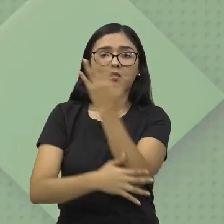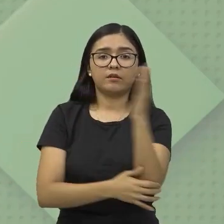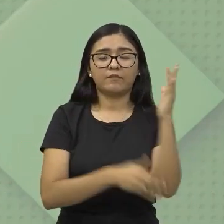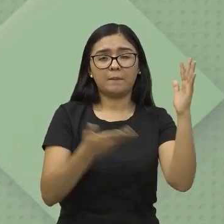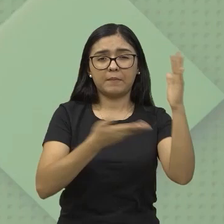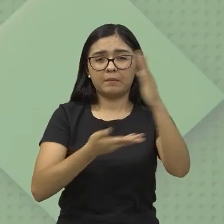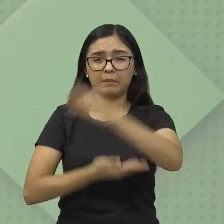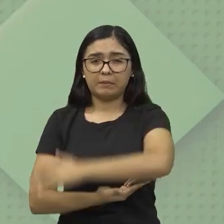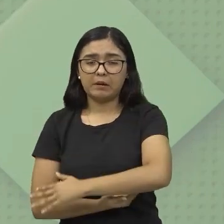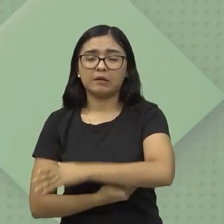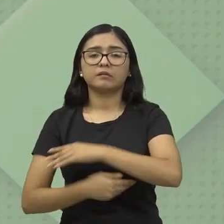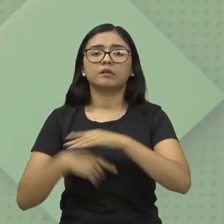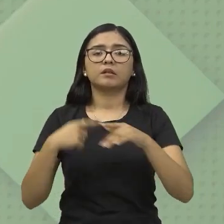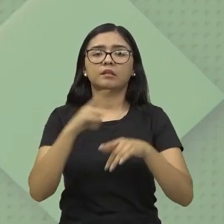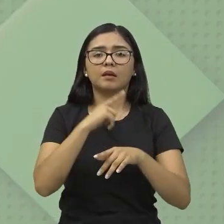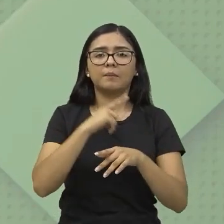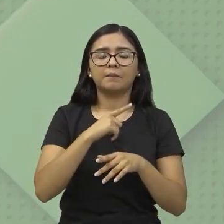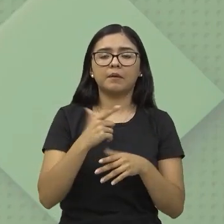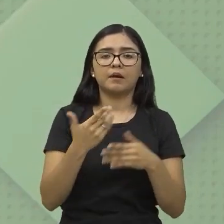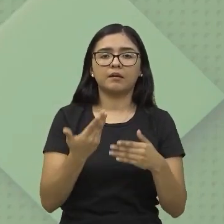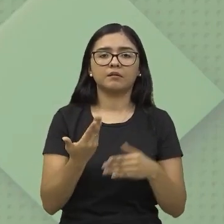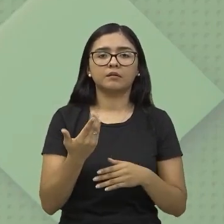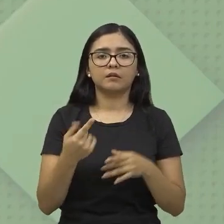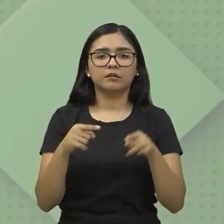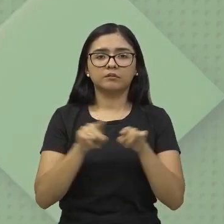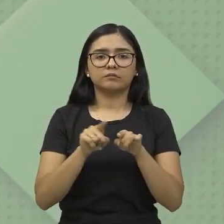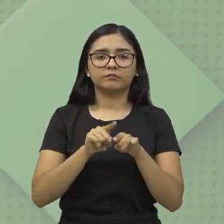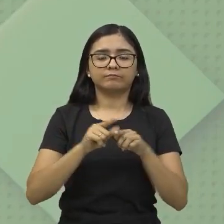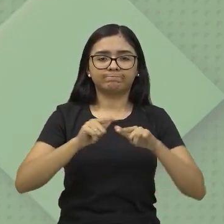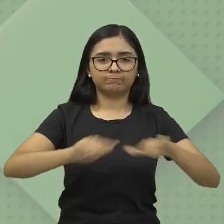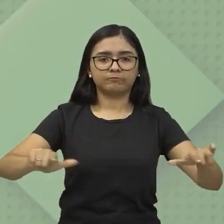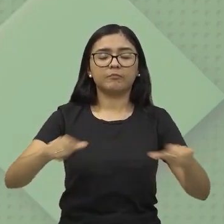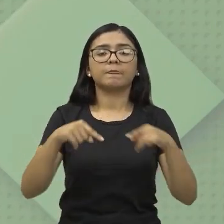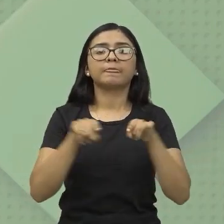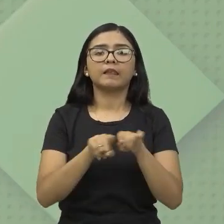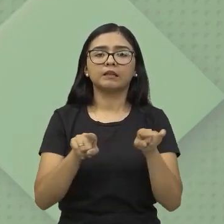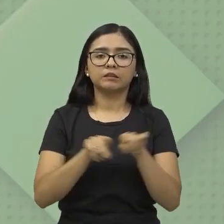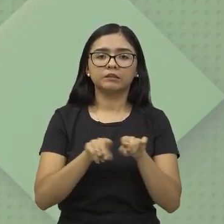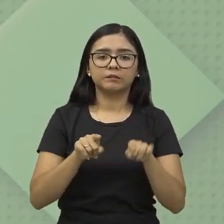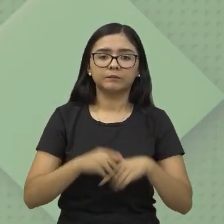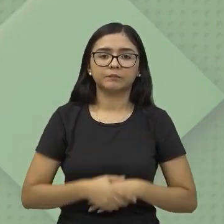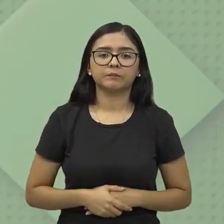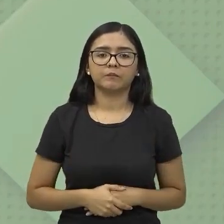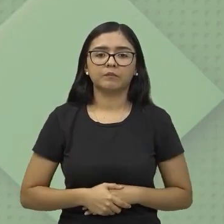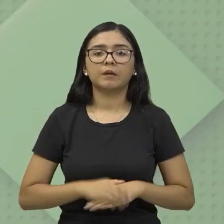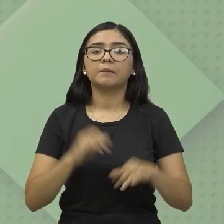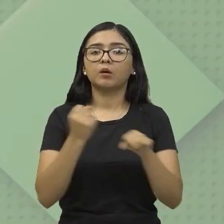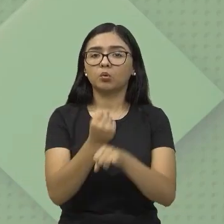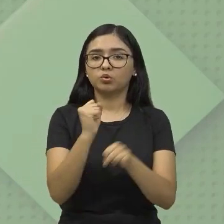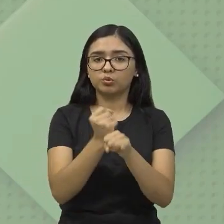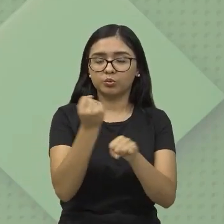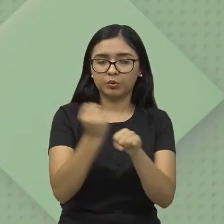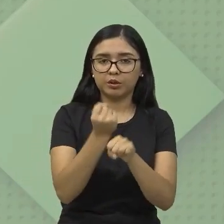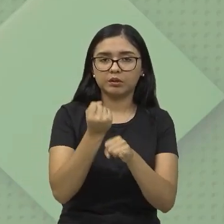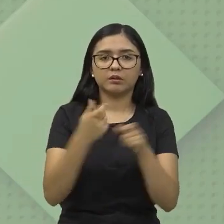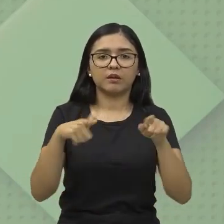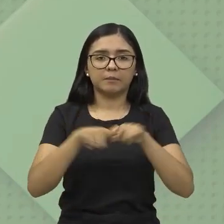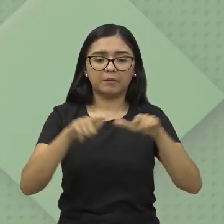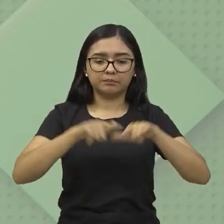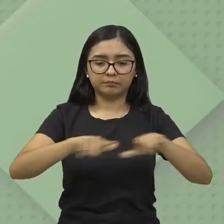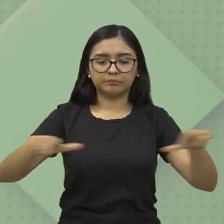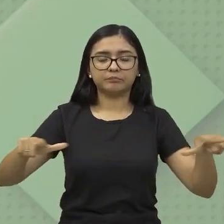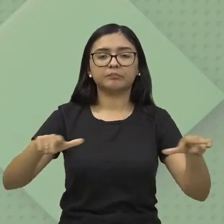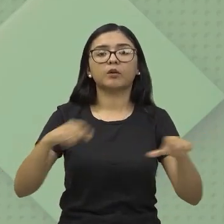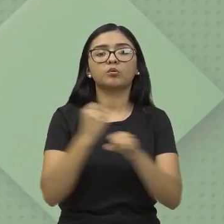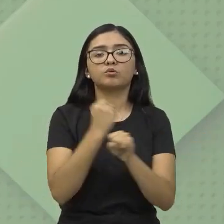houve também ali a morte de muita vegetação, houve também a abertura de clareiras, né, para construir também aquela